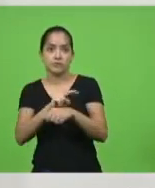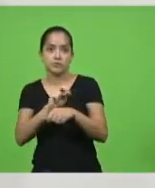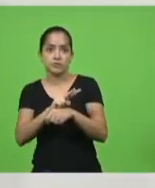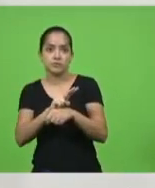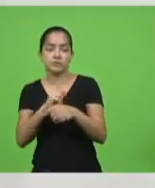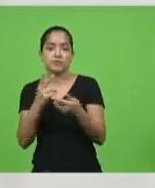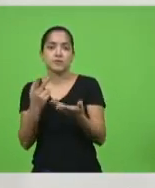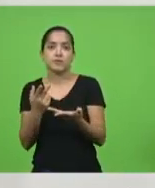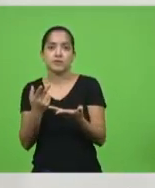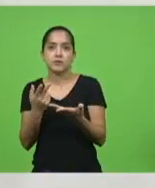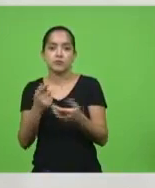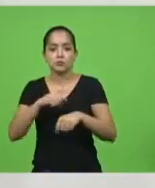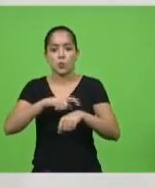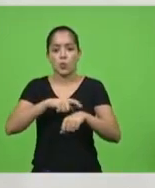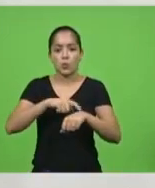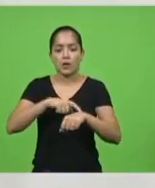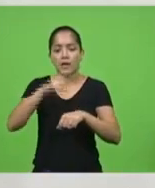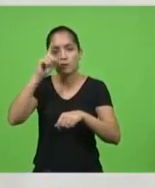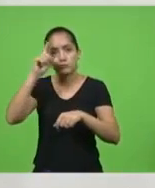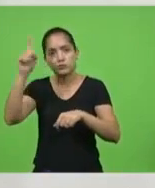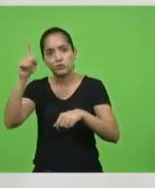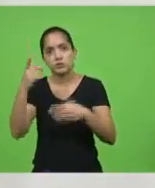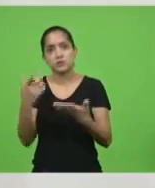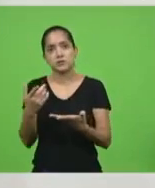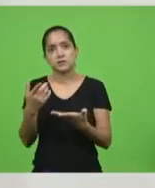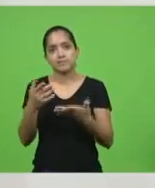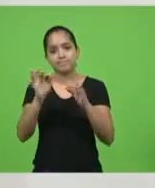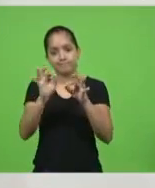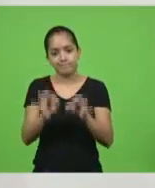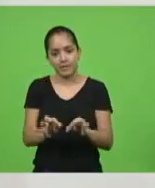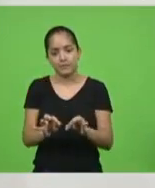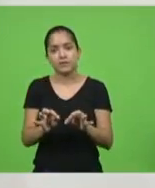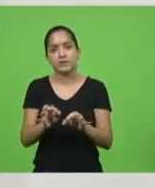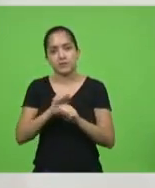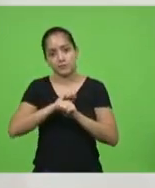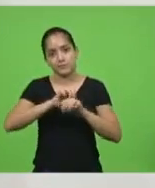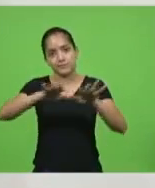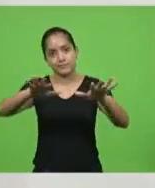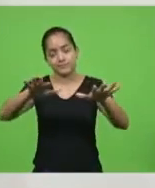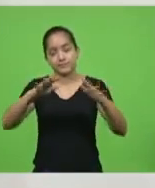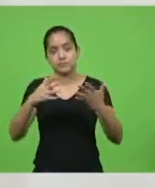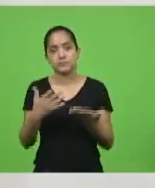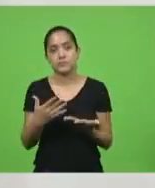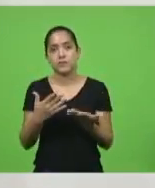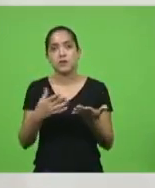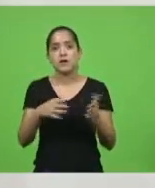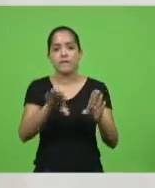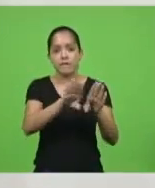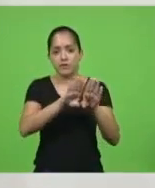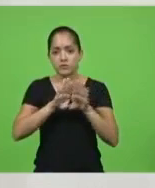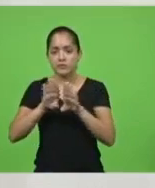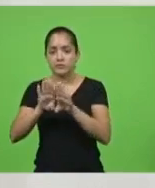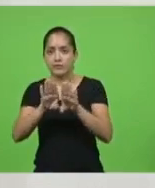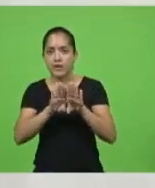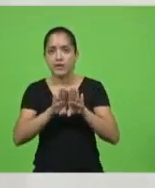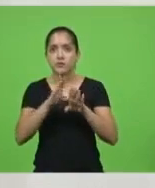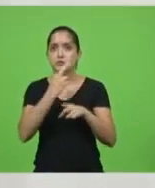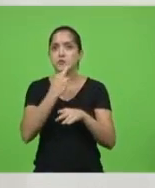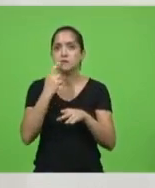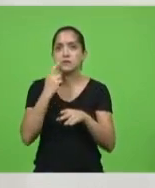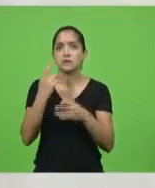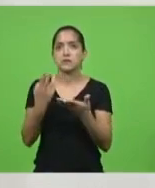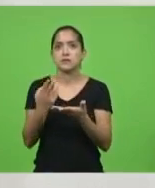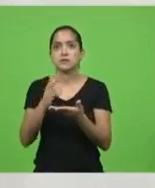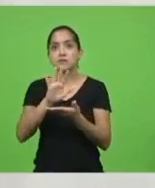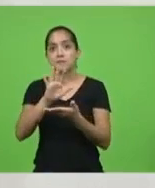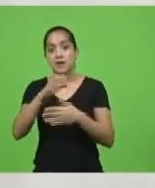horário e dia definido para se espalhar. Fecha o comércio, fecha os restaurantes, mas